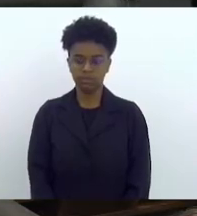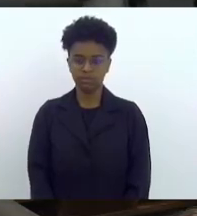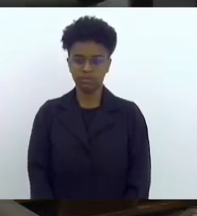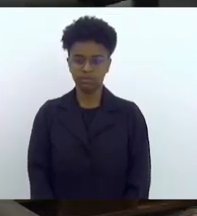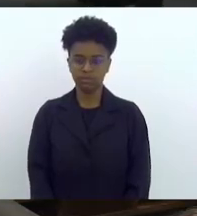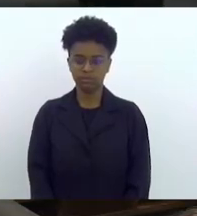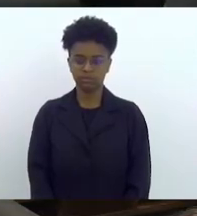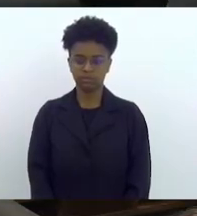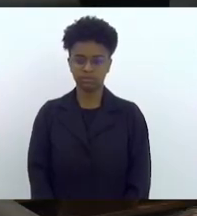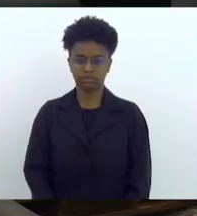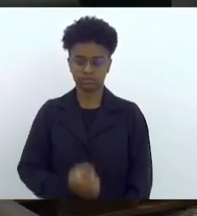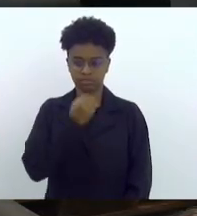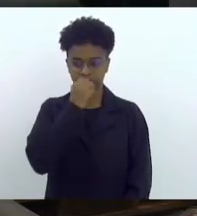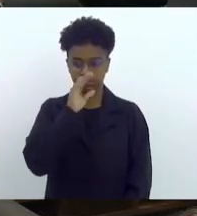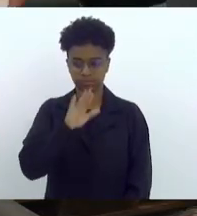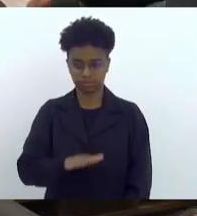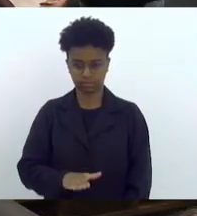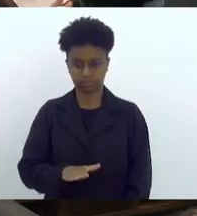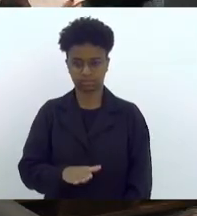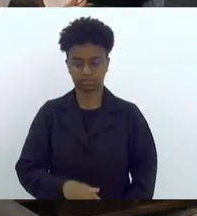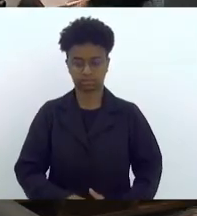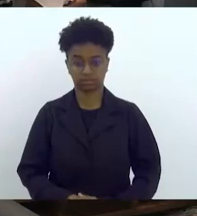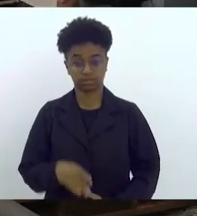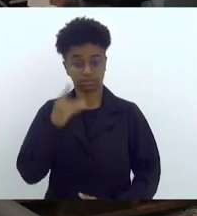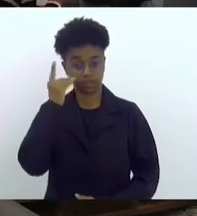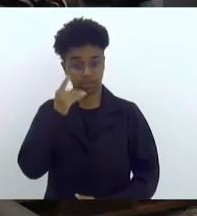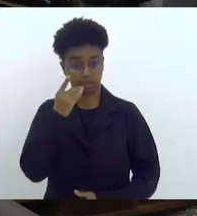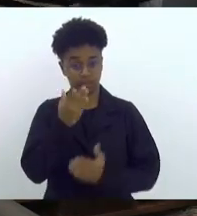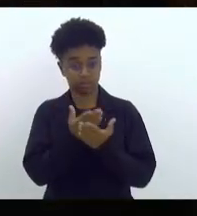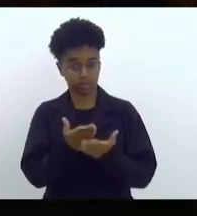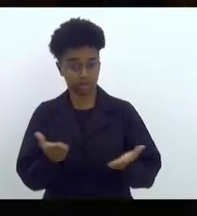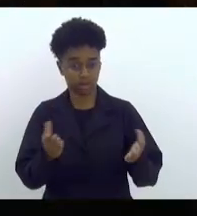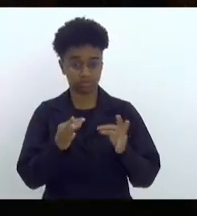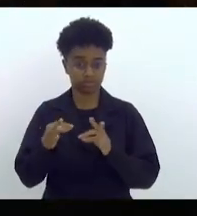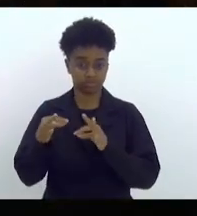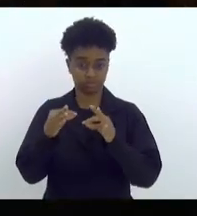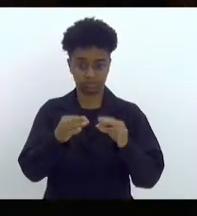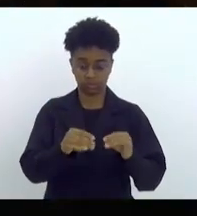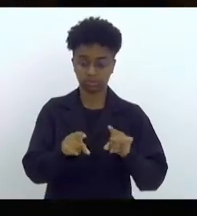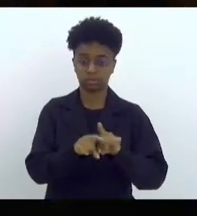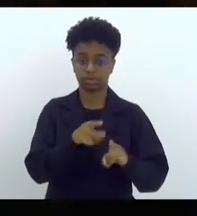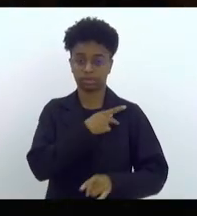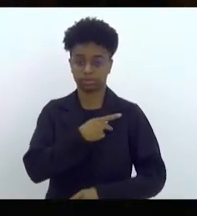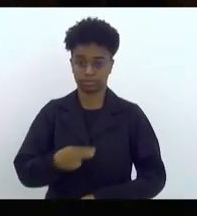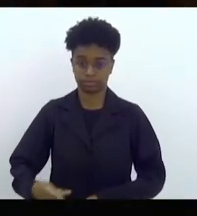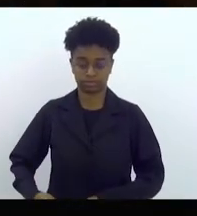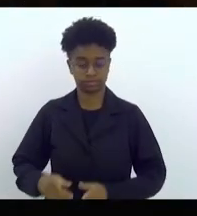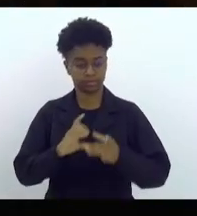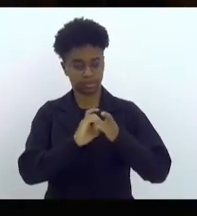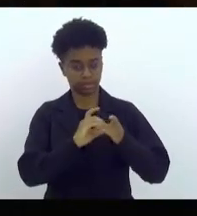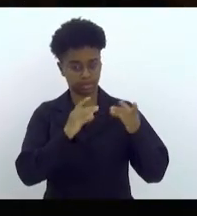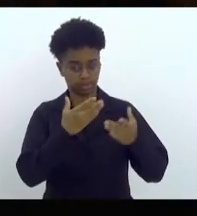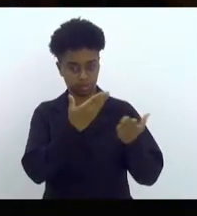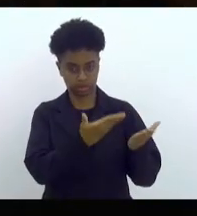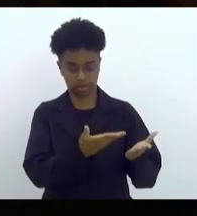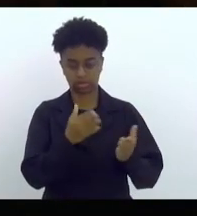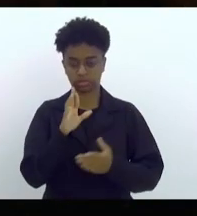Boa tarde, deputadas, deputados, presidente democrático Bacelar.